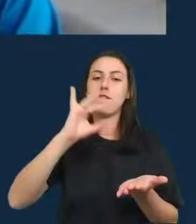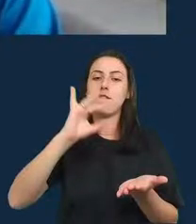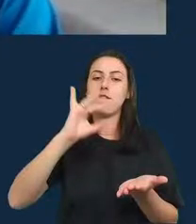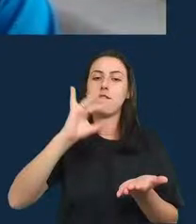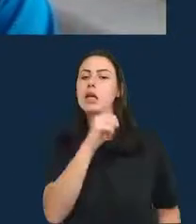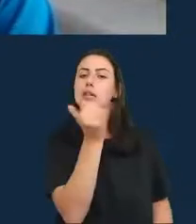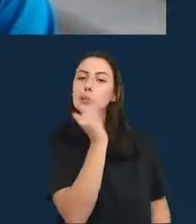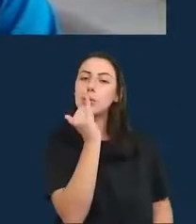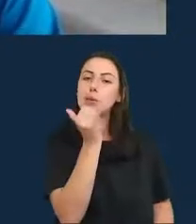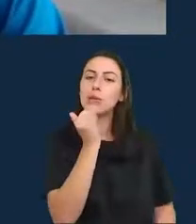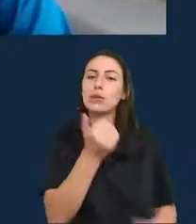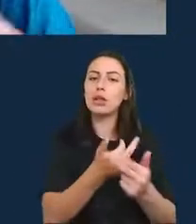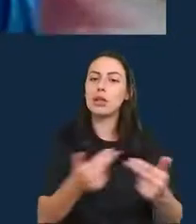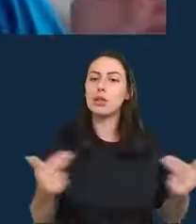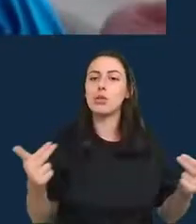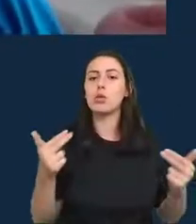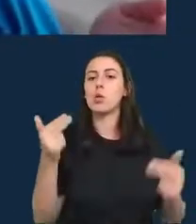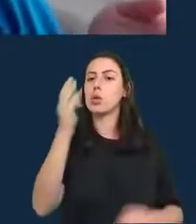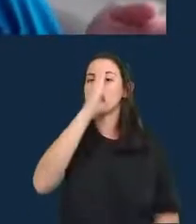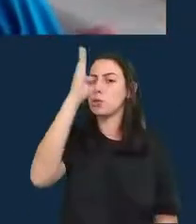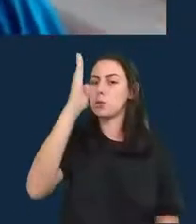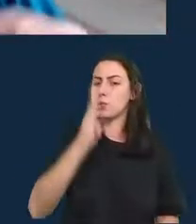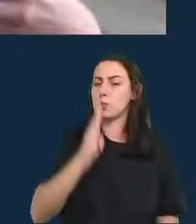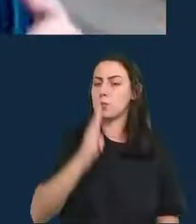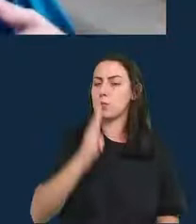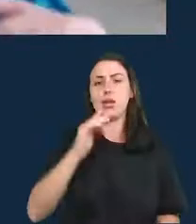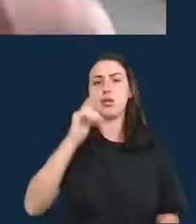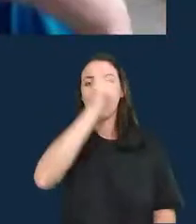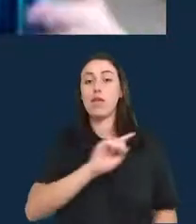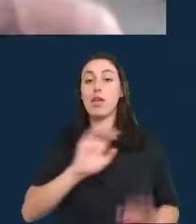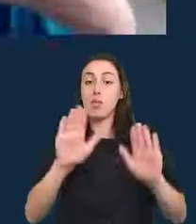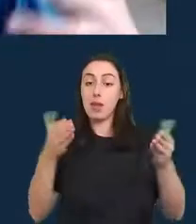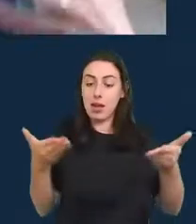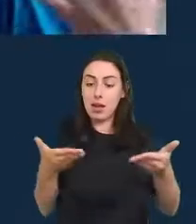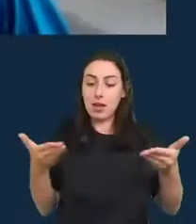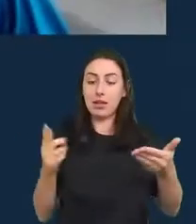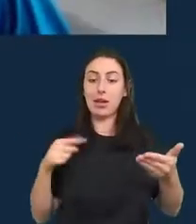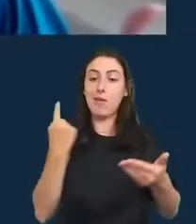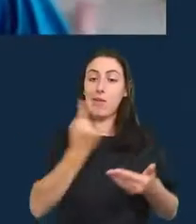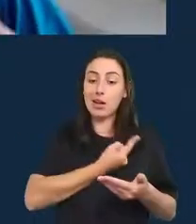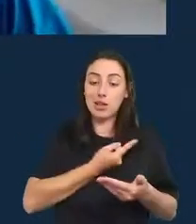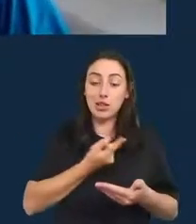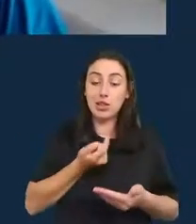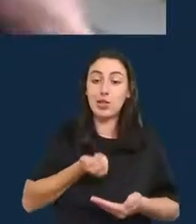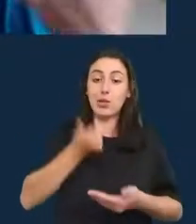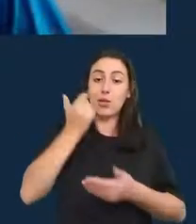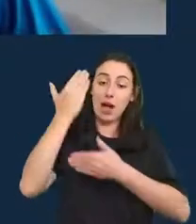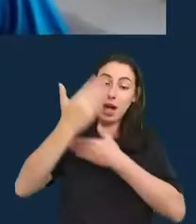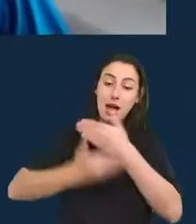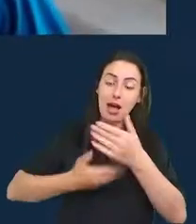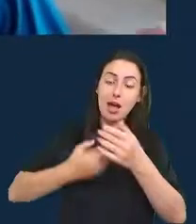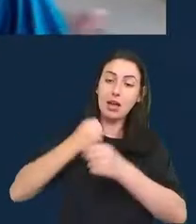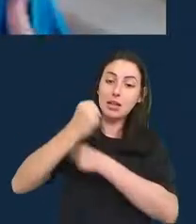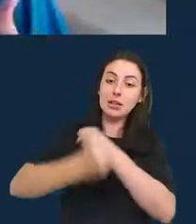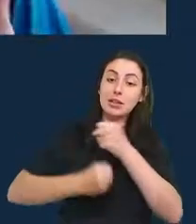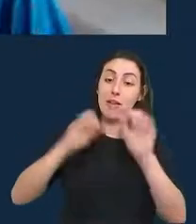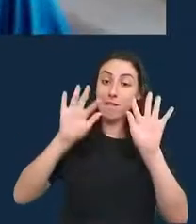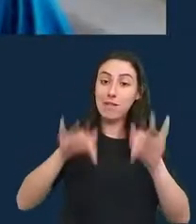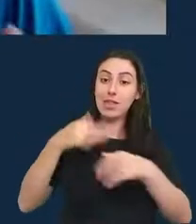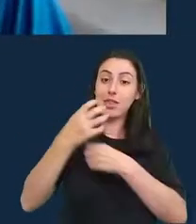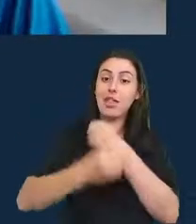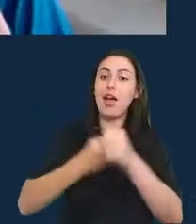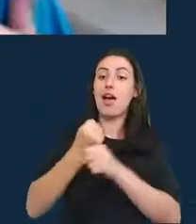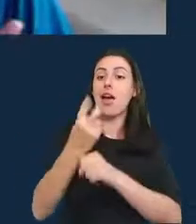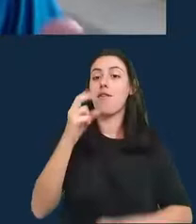agora estamos chegando no final de 2021, estamos chegando a novos dados corrigidos, ajustados,